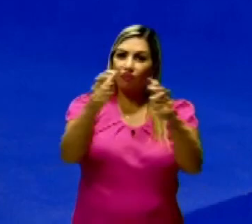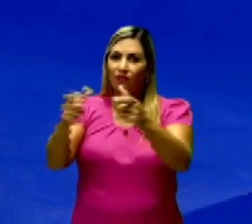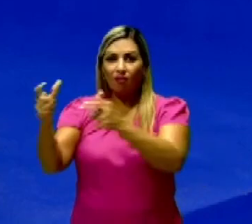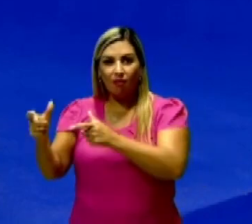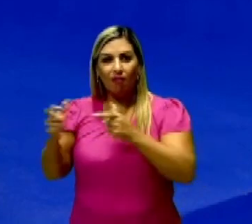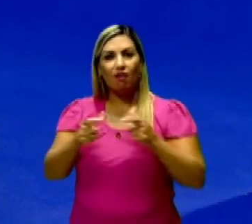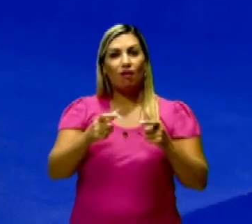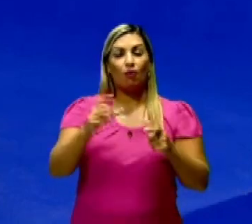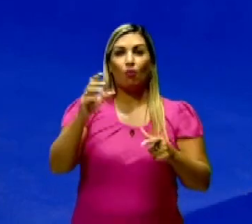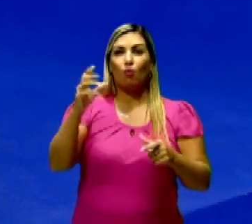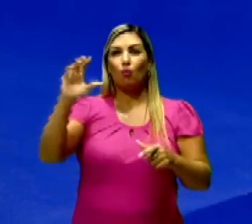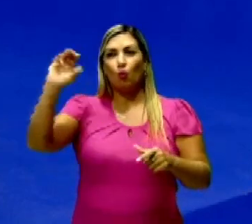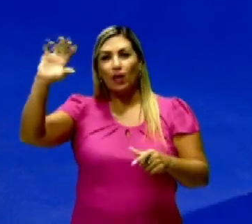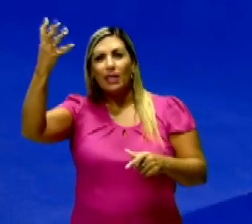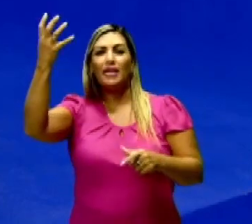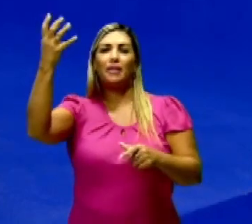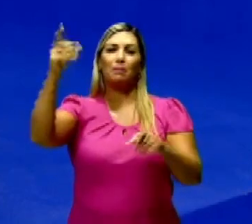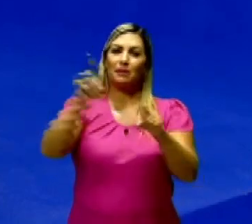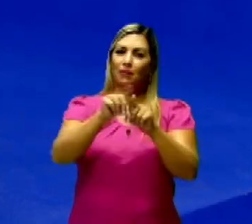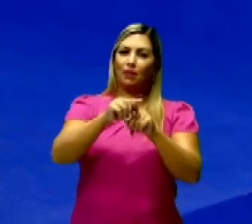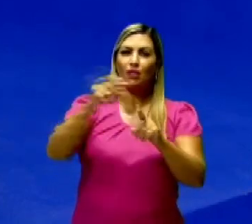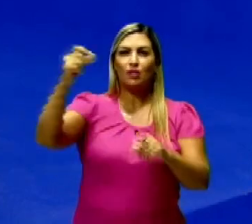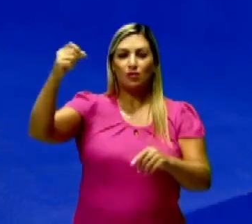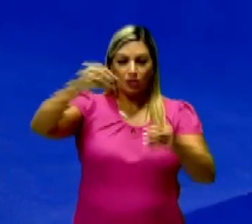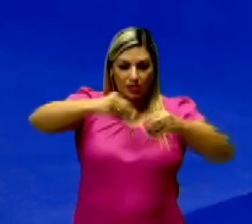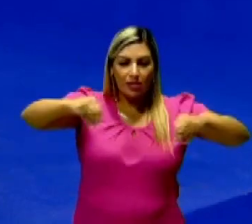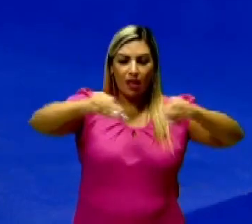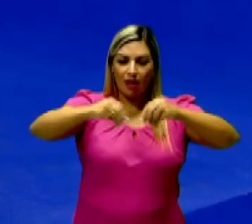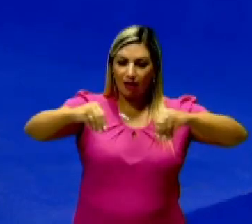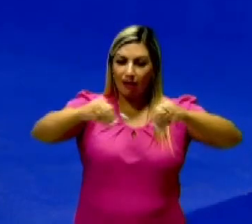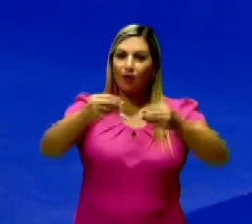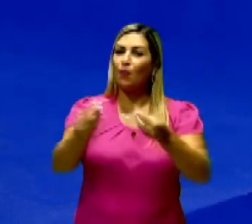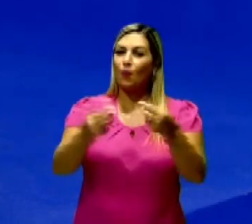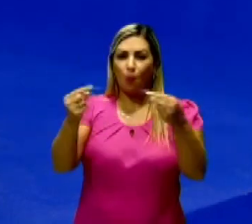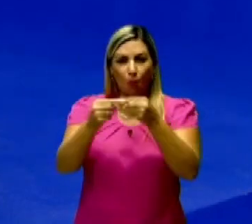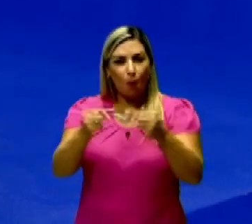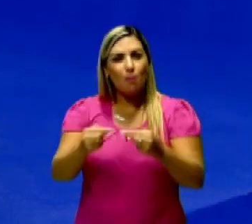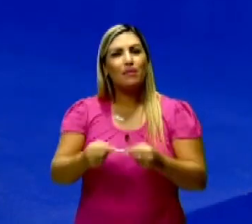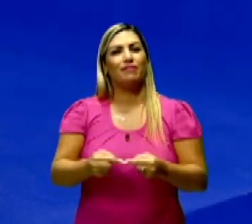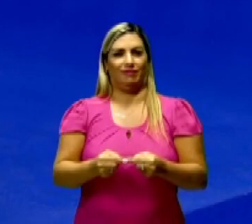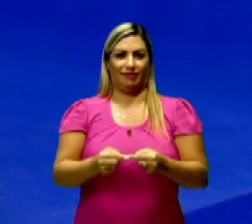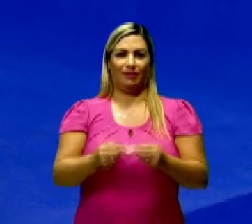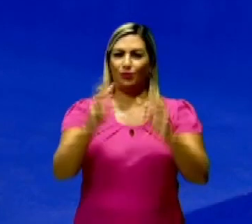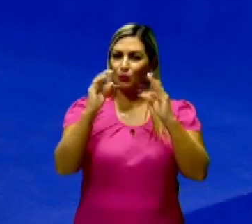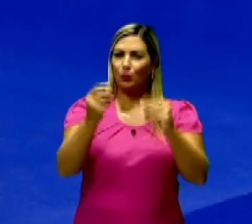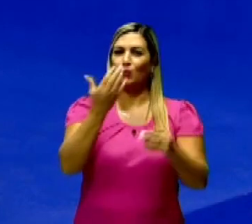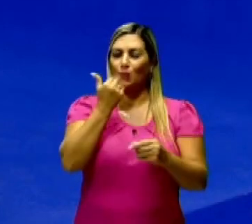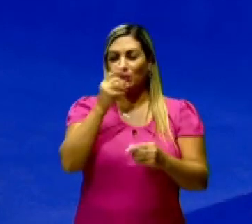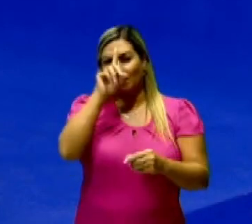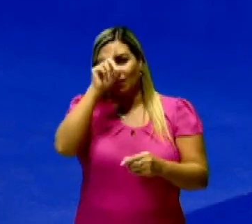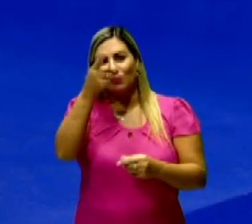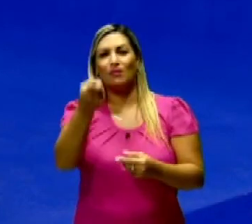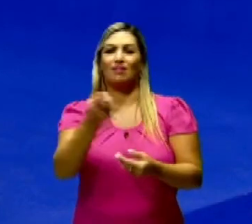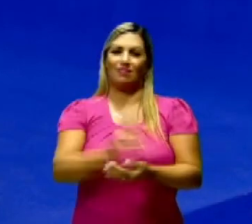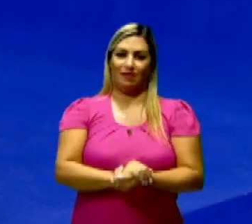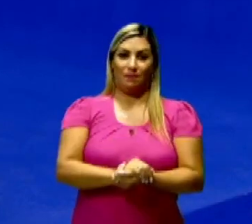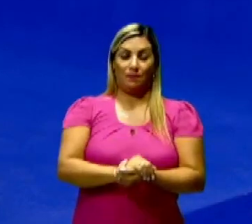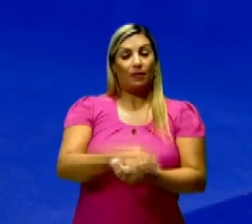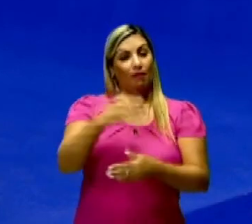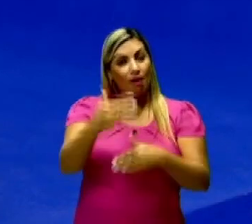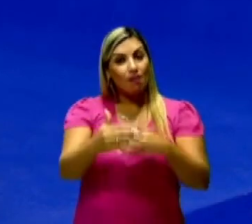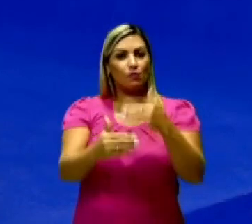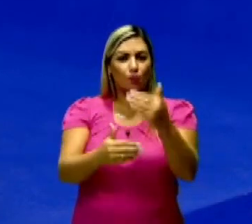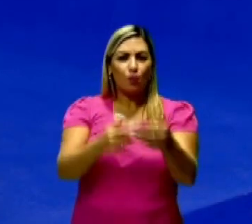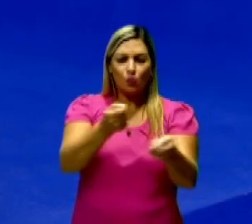de acordo com o clima da região, de acordo com o solo da região. Então eles vão analisando todas essas questões naturais e vão, aos